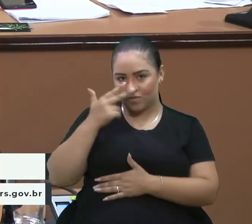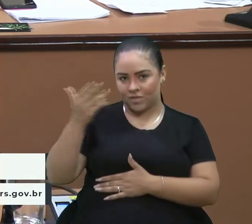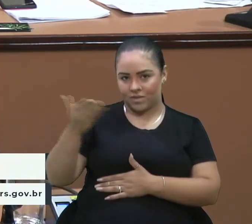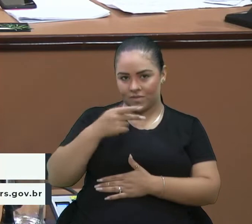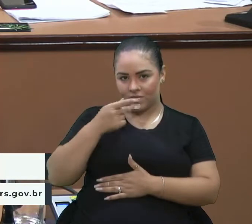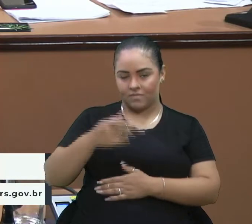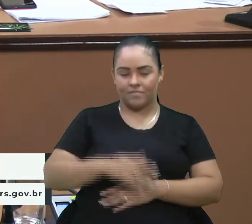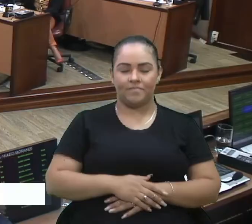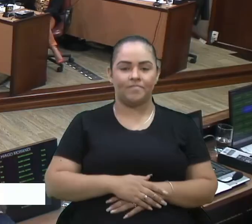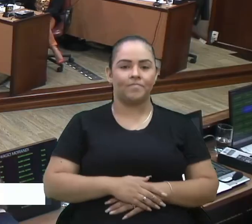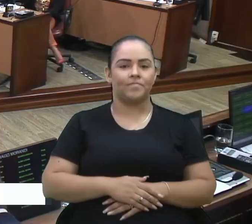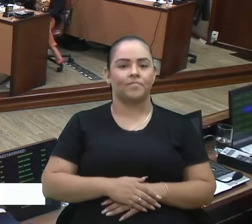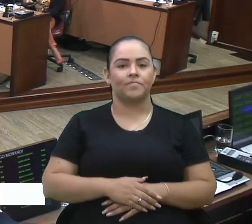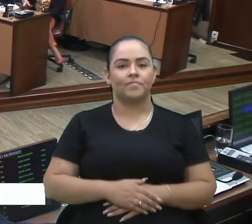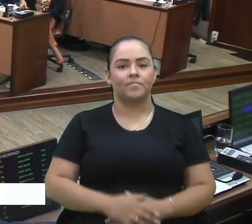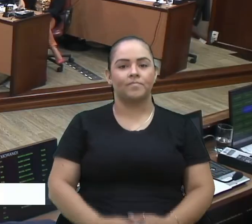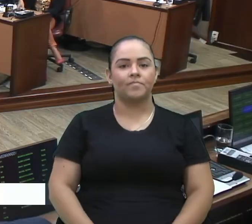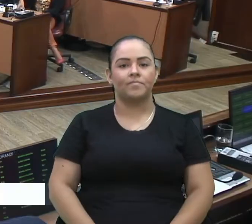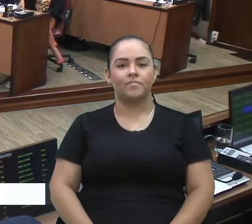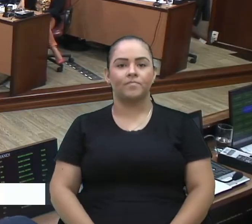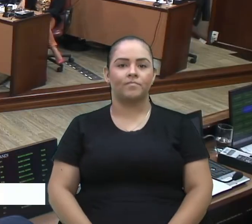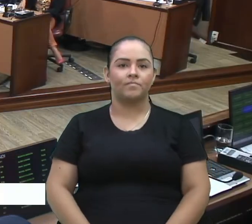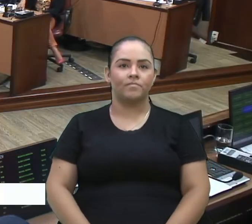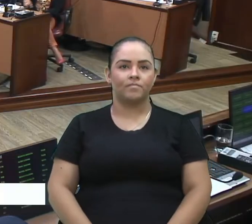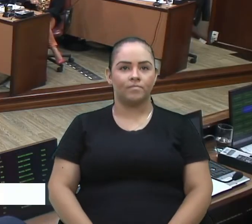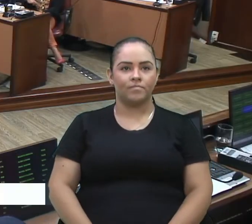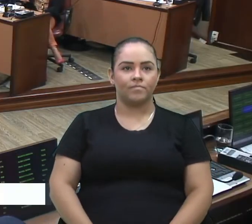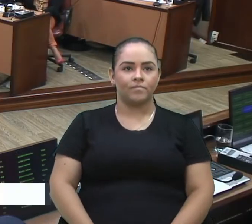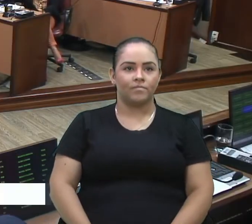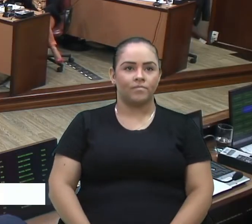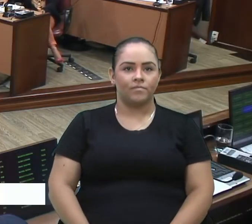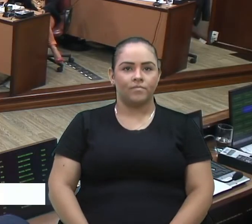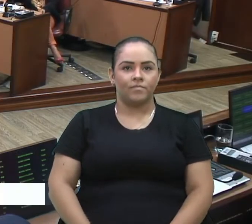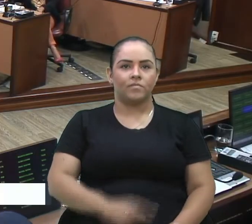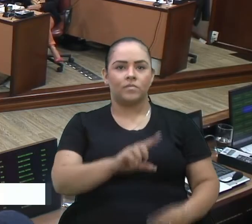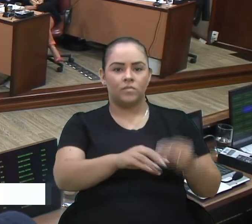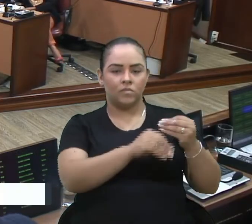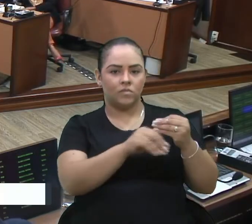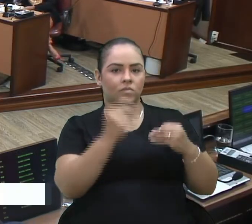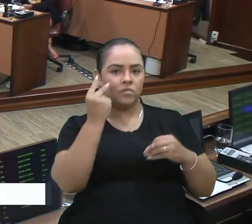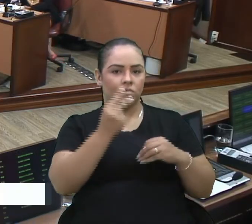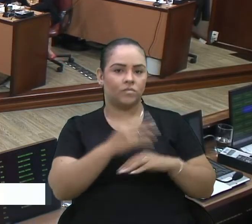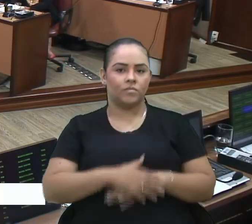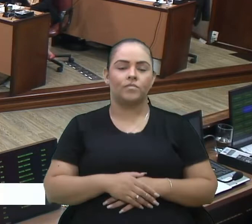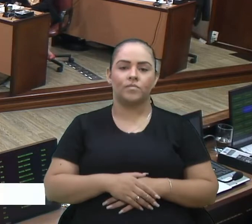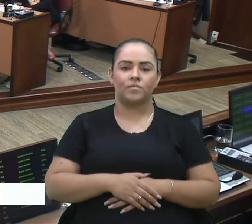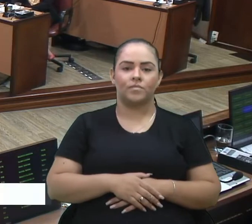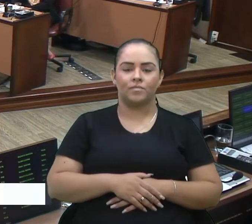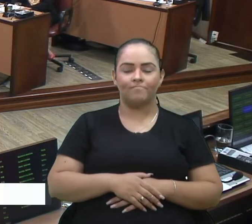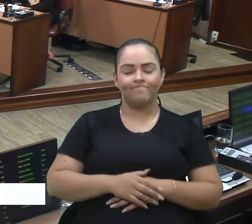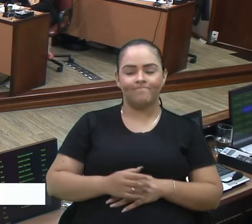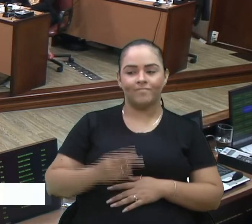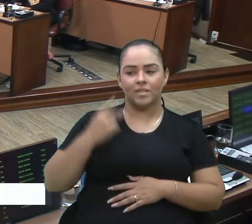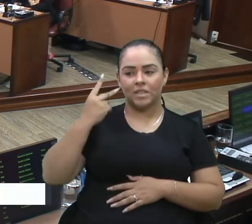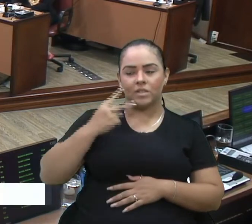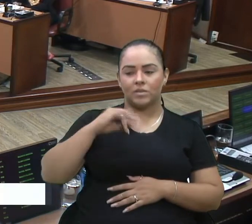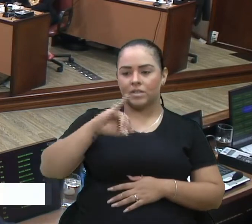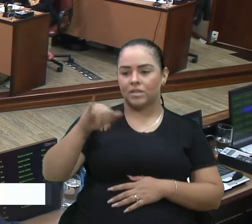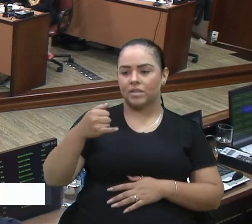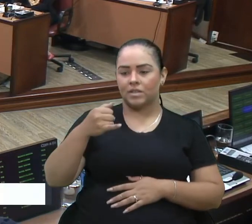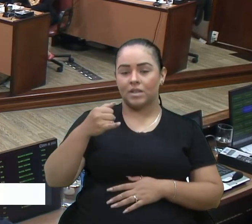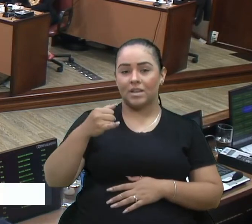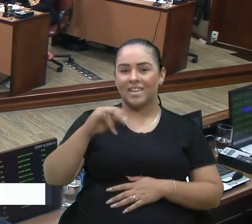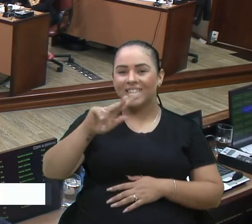Obrigado, vereador. Na parte, vereador. Marcou. Vereador Iago. Vereador